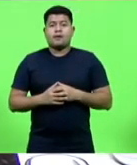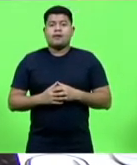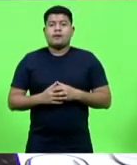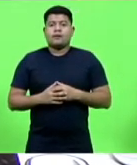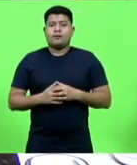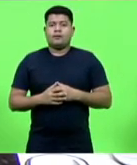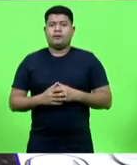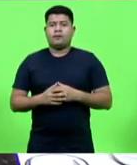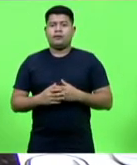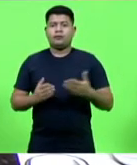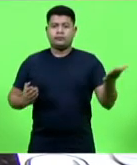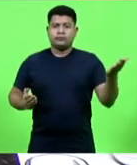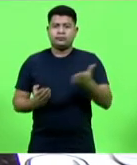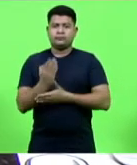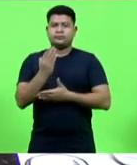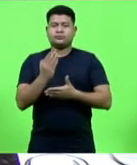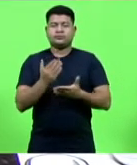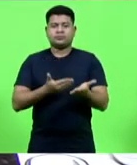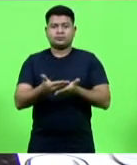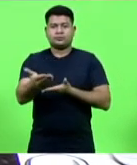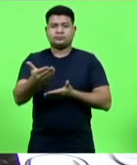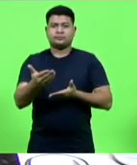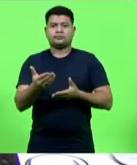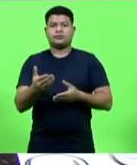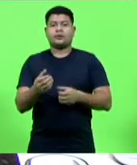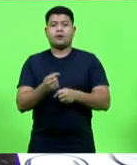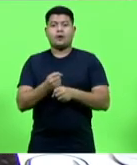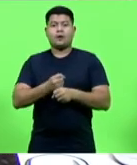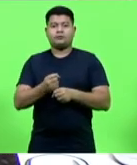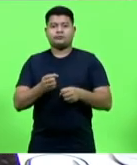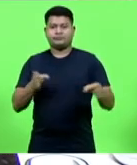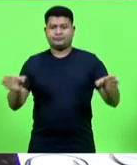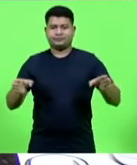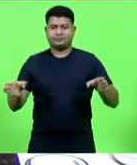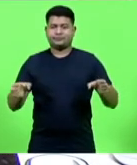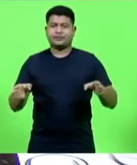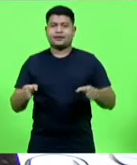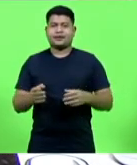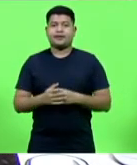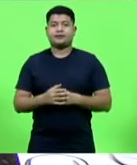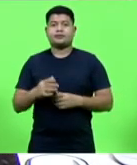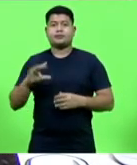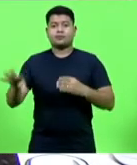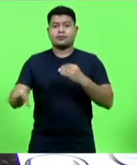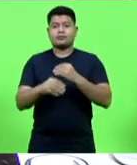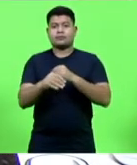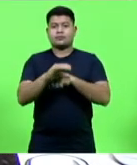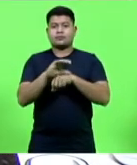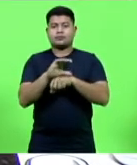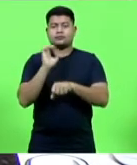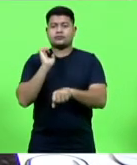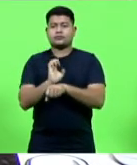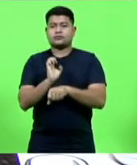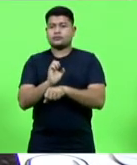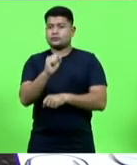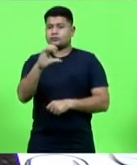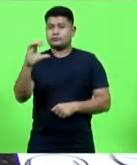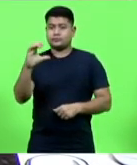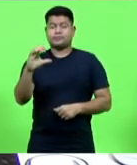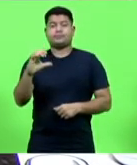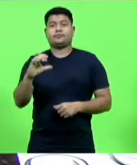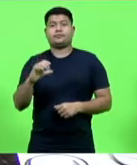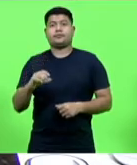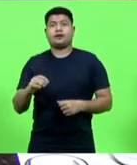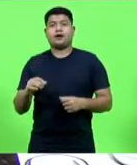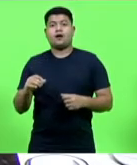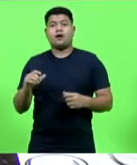legislatura, deputado Nazareno, uma emenda à Constituição do Estado de Santa Catarina, no qual coloca